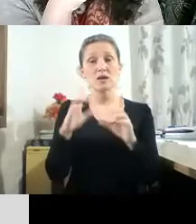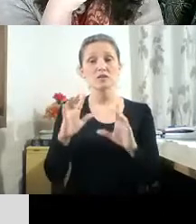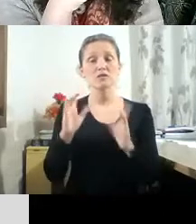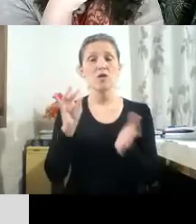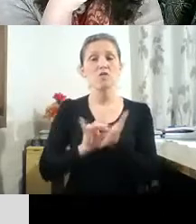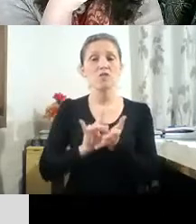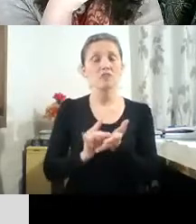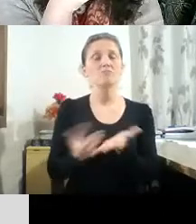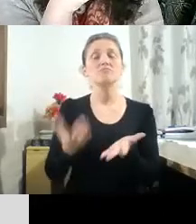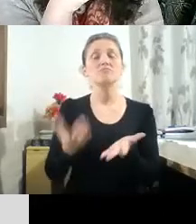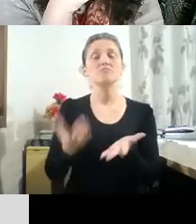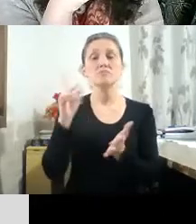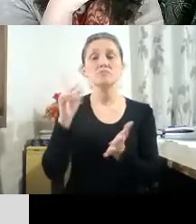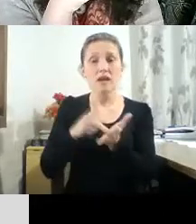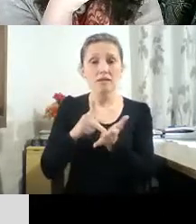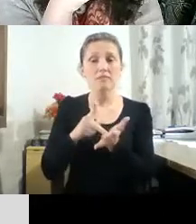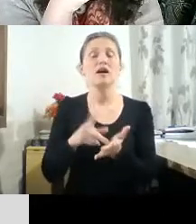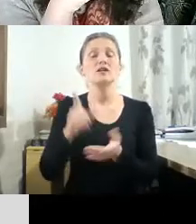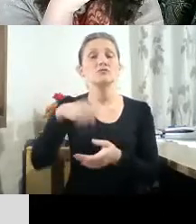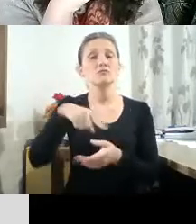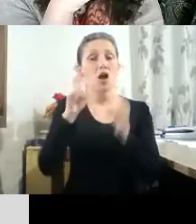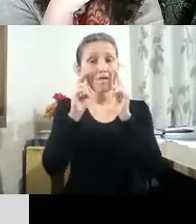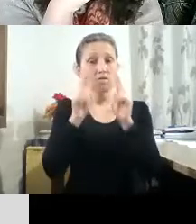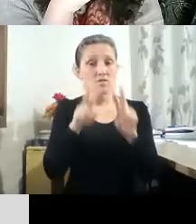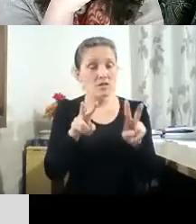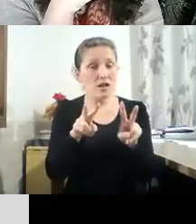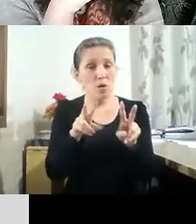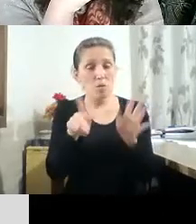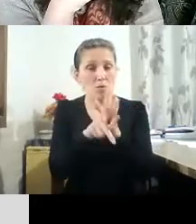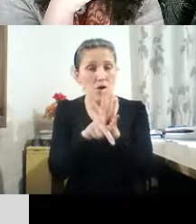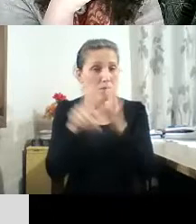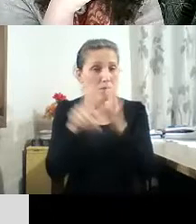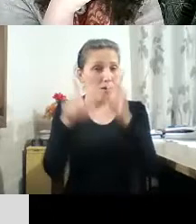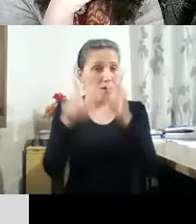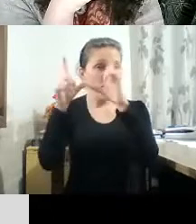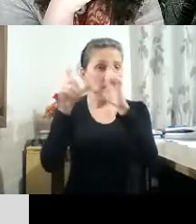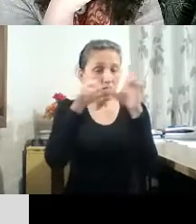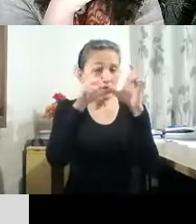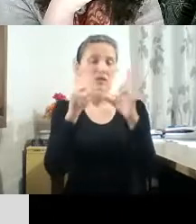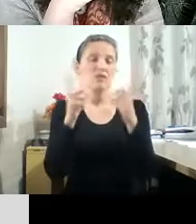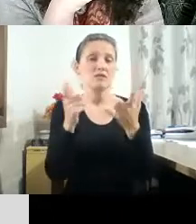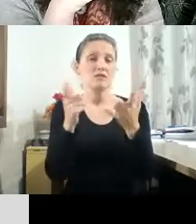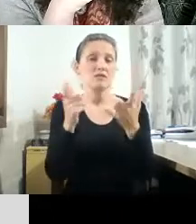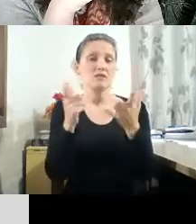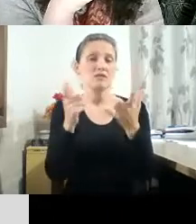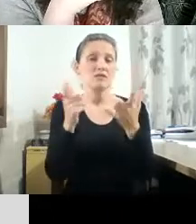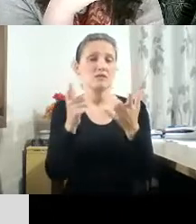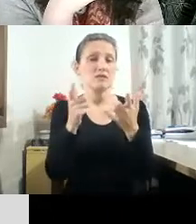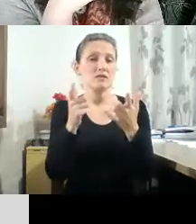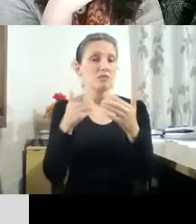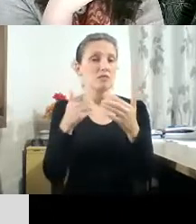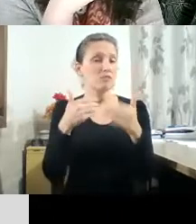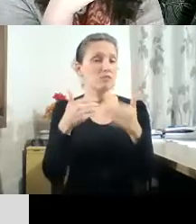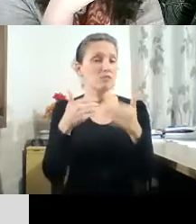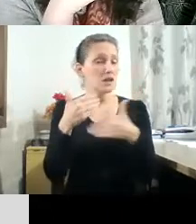representado do ponto de vista de um fotógrafo que é o filtro cultural desse processo e que vai trazer essa segunda